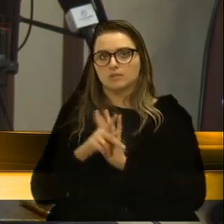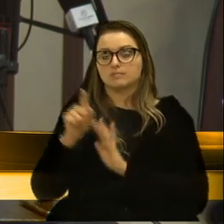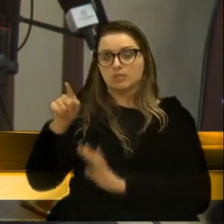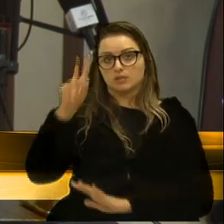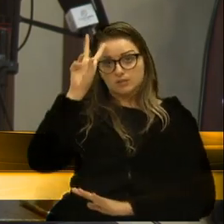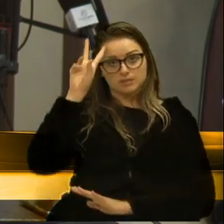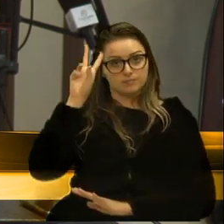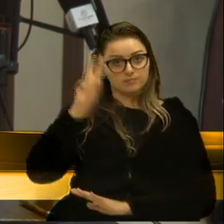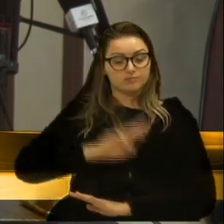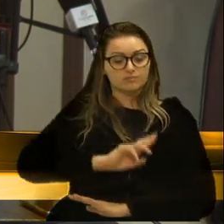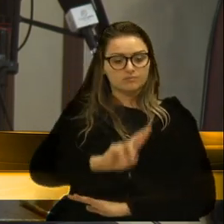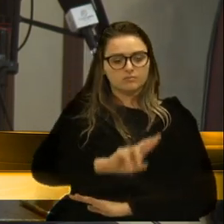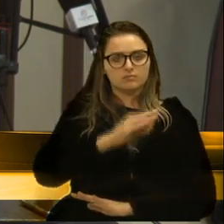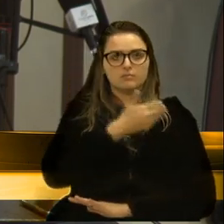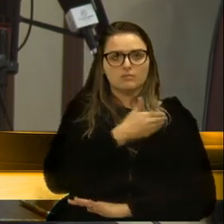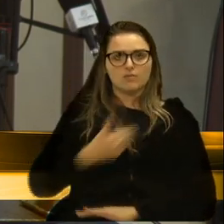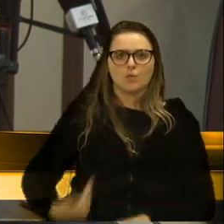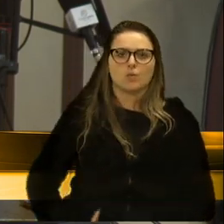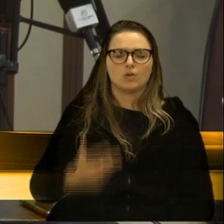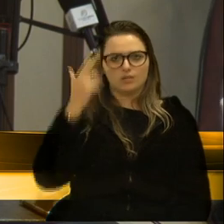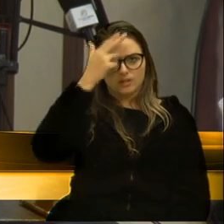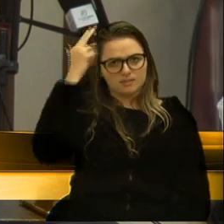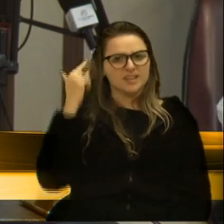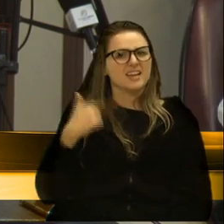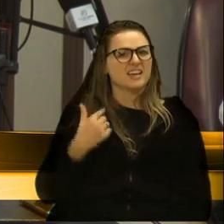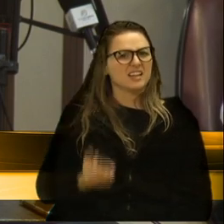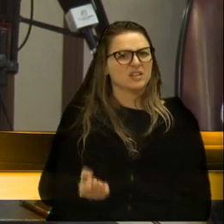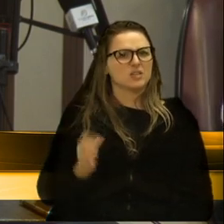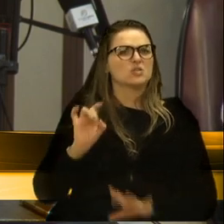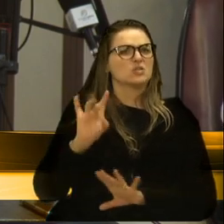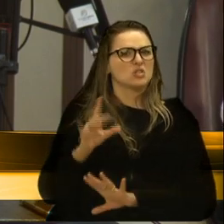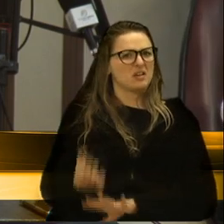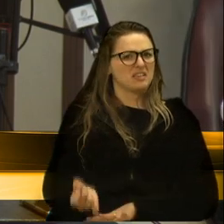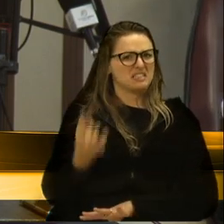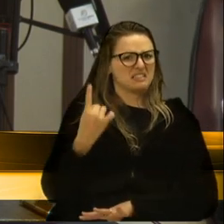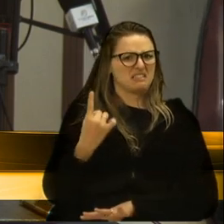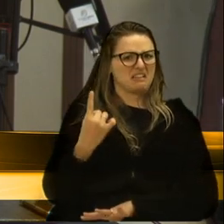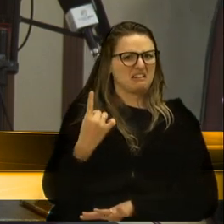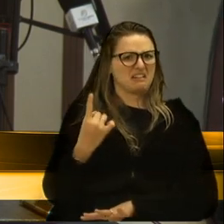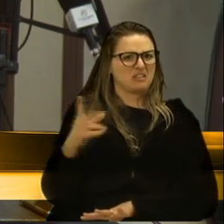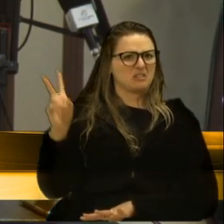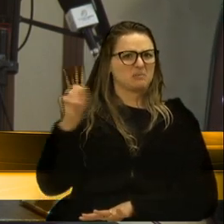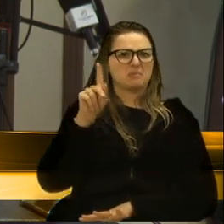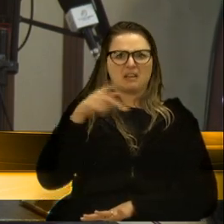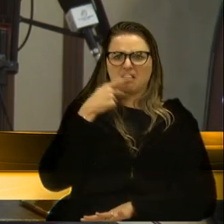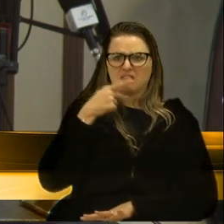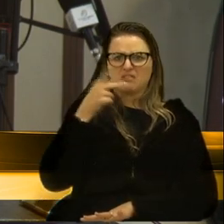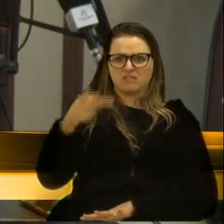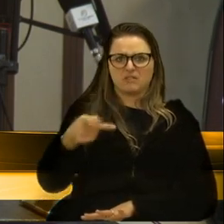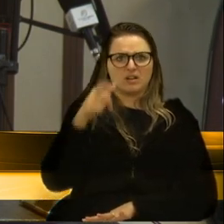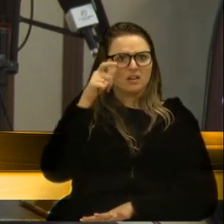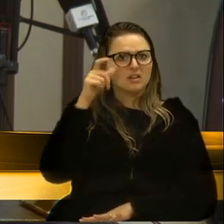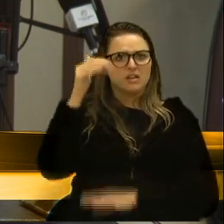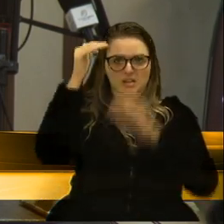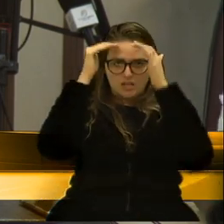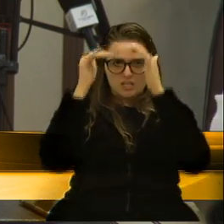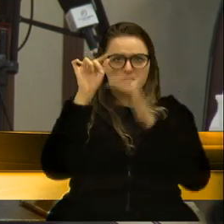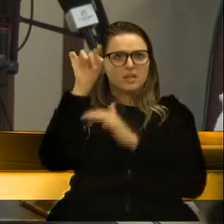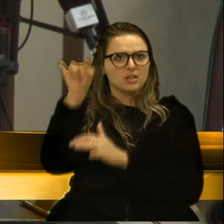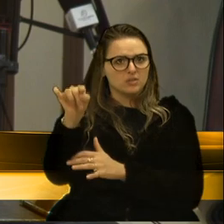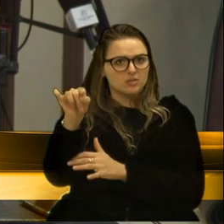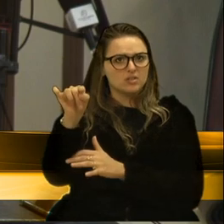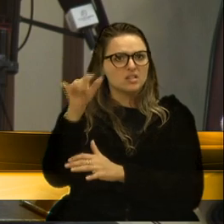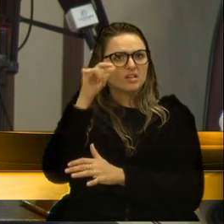representar. Então, eu só estranho. Fico chateado pela biografia do vereador Paulo Périco, respeito que eu tenho por Vossa